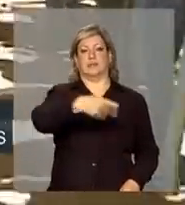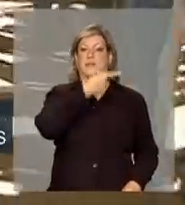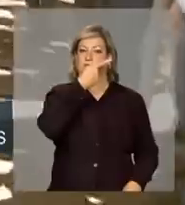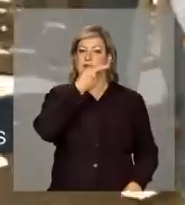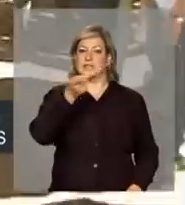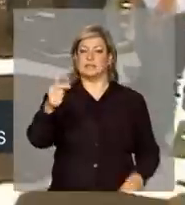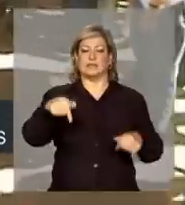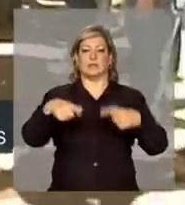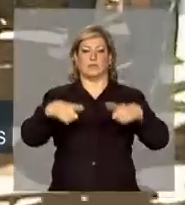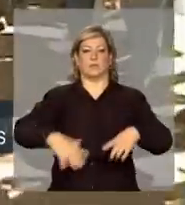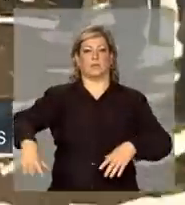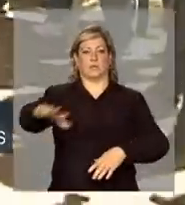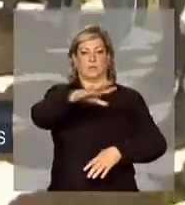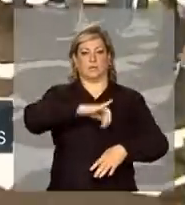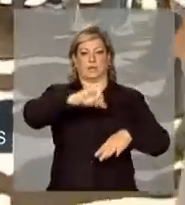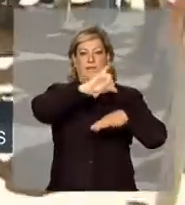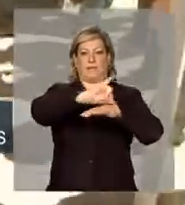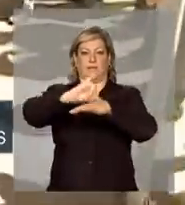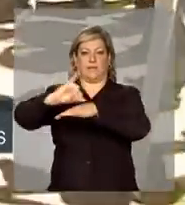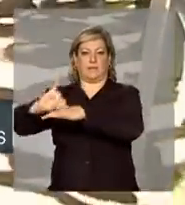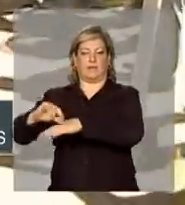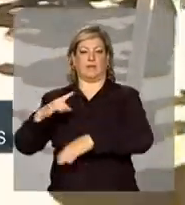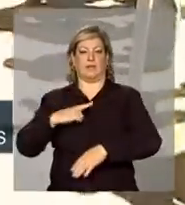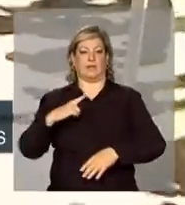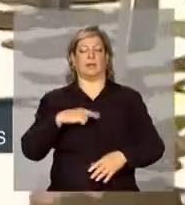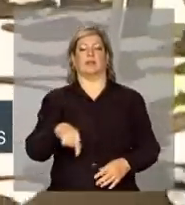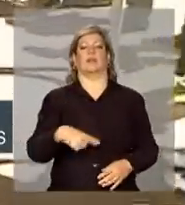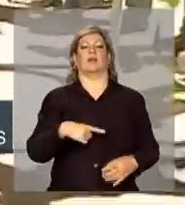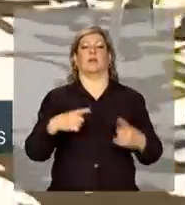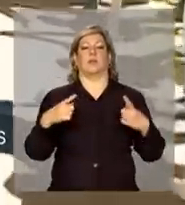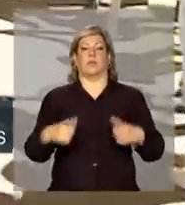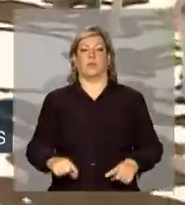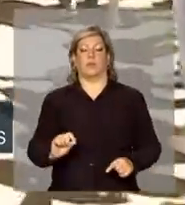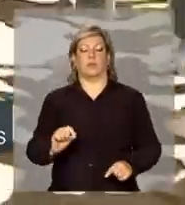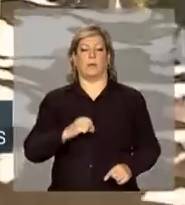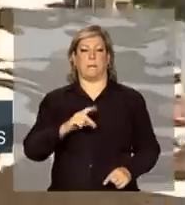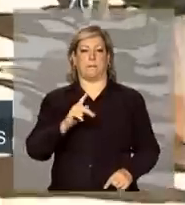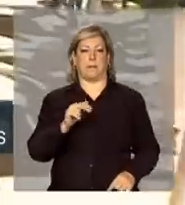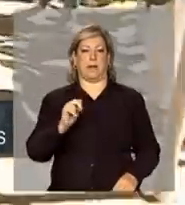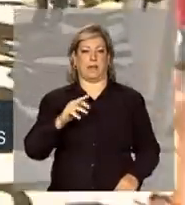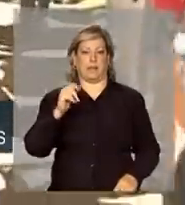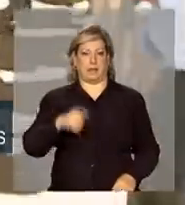Parque de Exposições em Cascavel no Paraná.